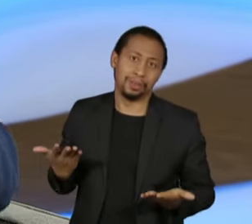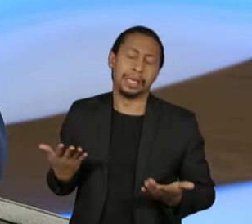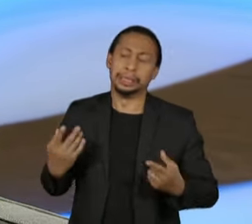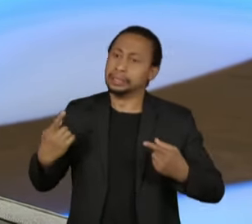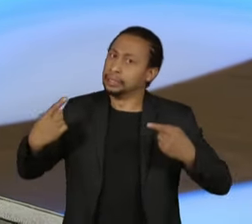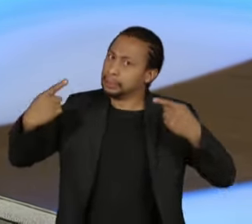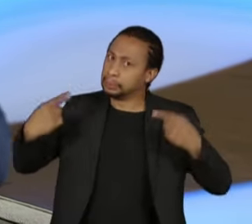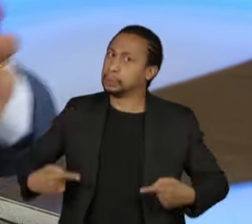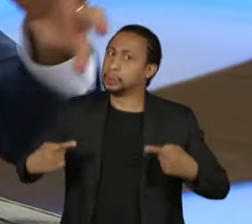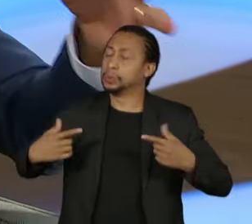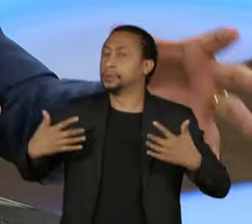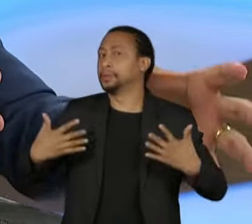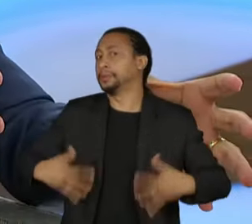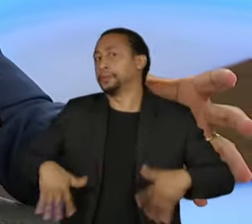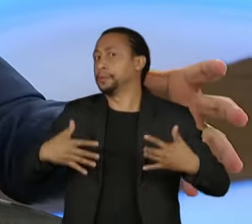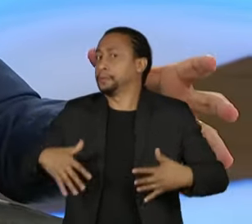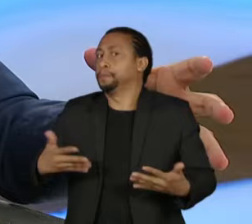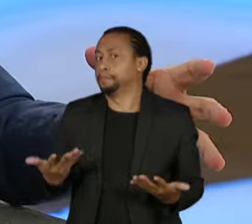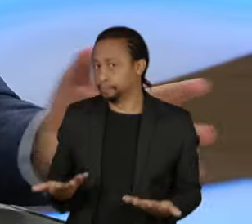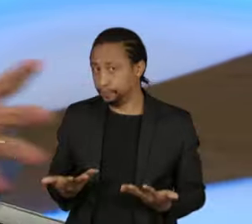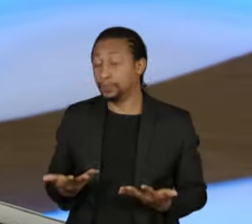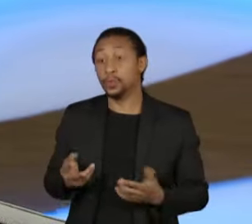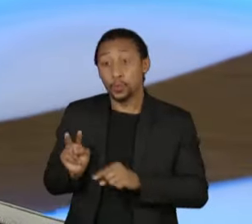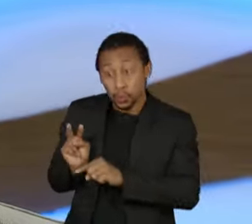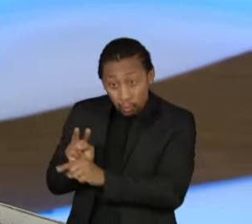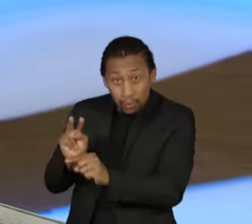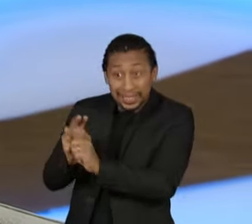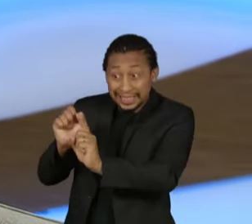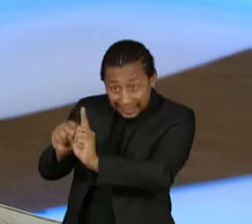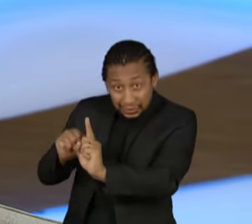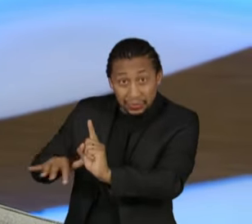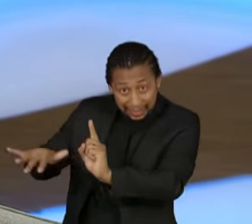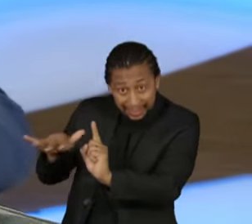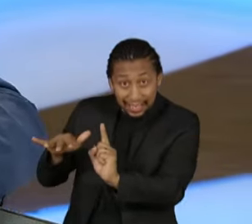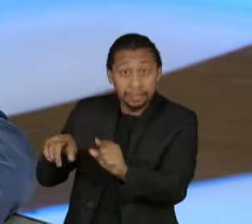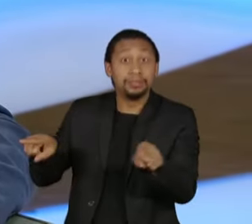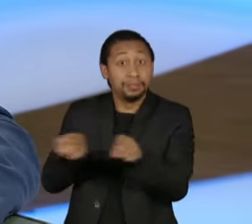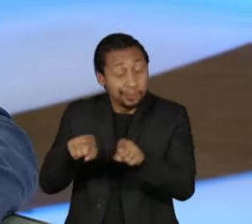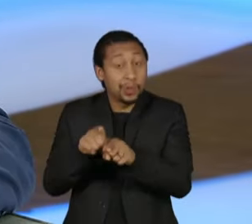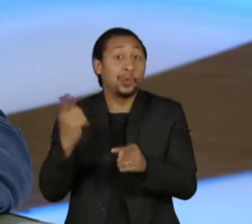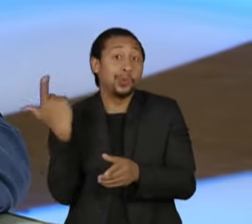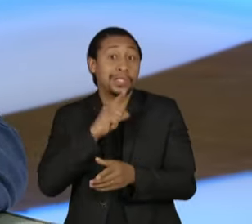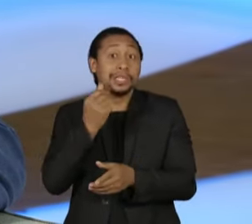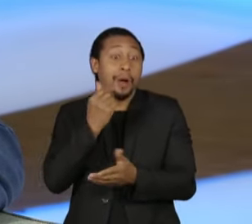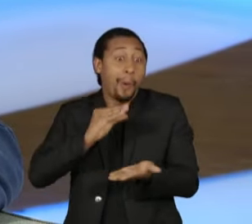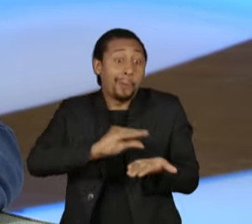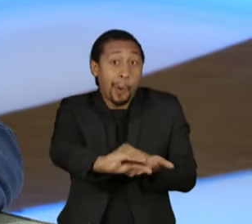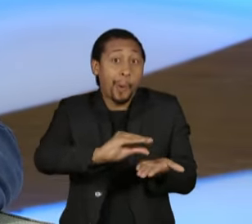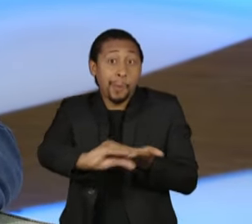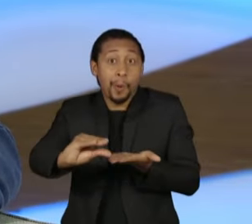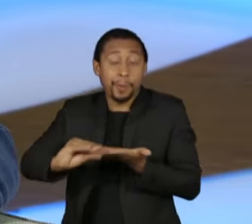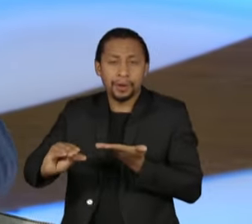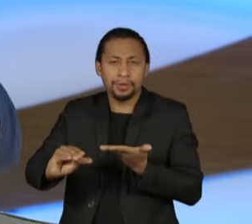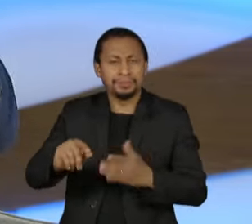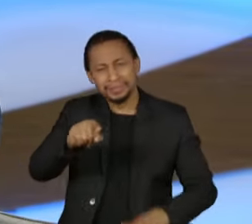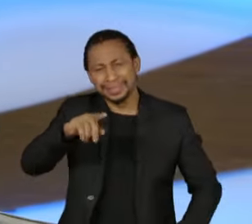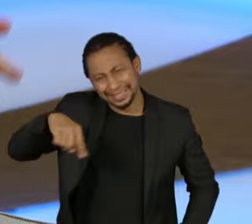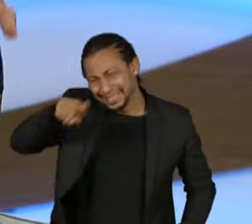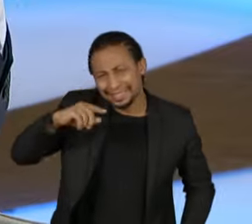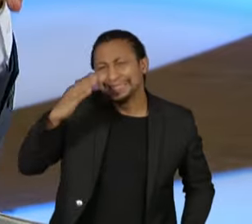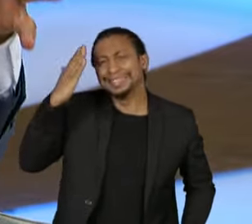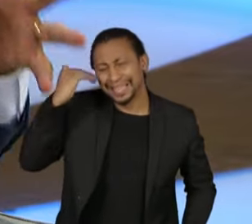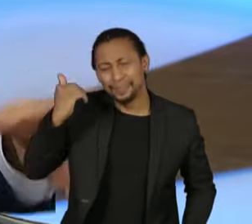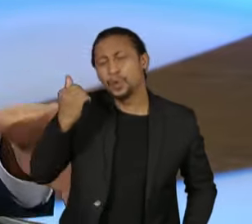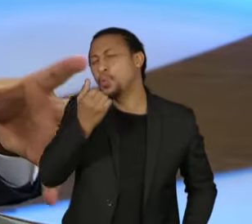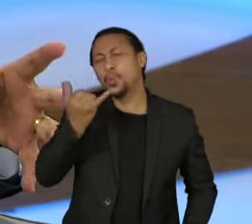que é, além de cuidar disto, ter também capacidade de investimento. Sabe quanto tempo a investir no Brasil